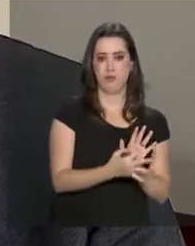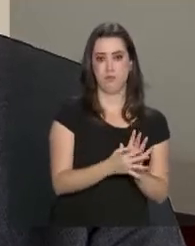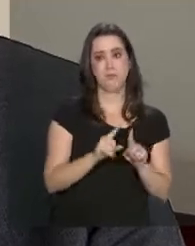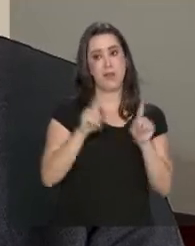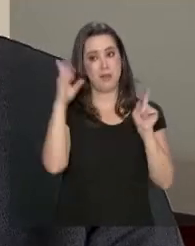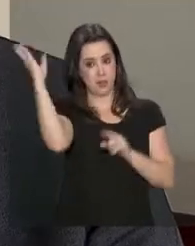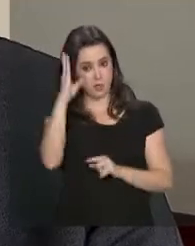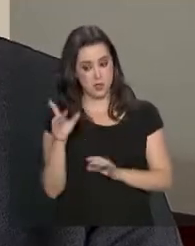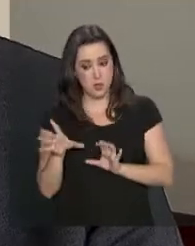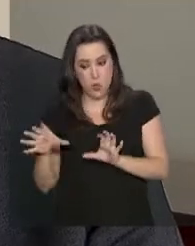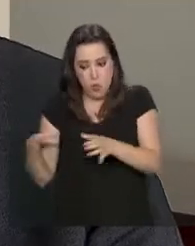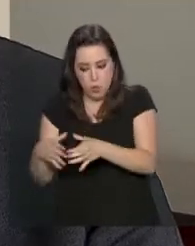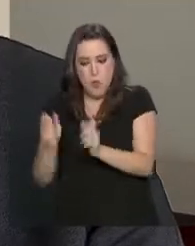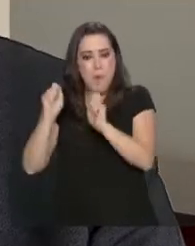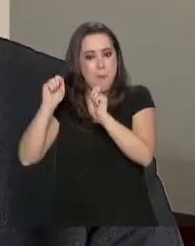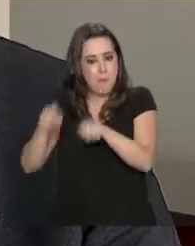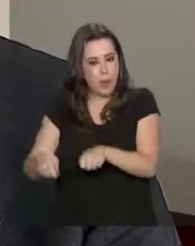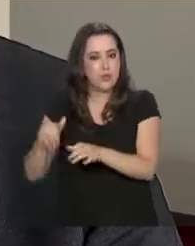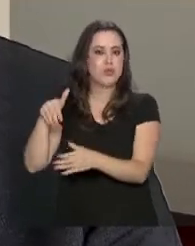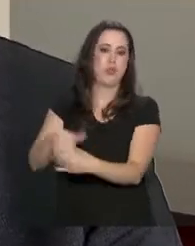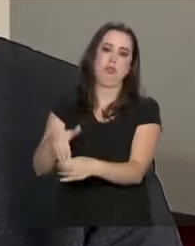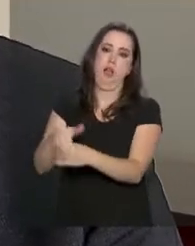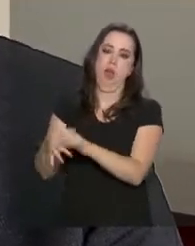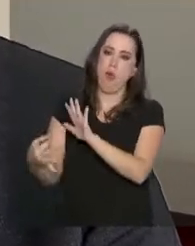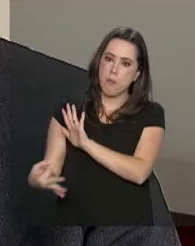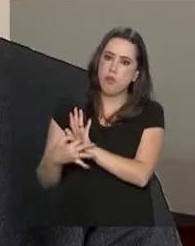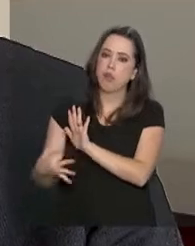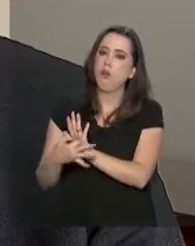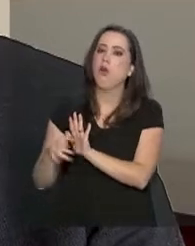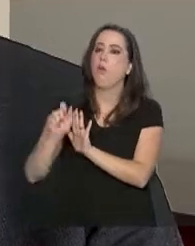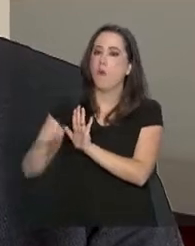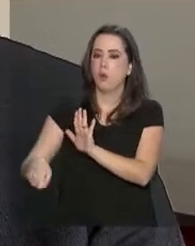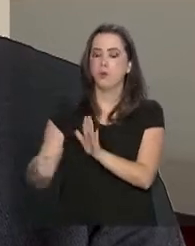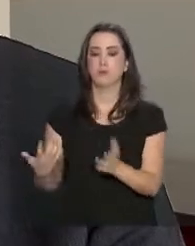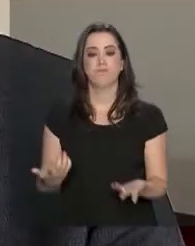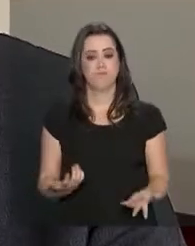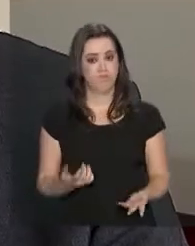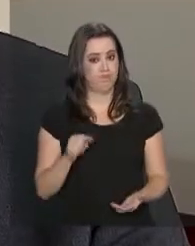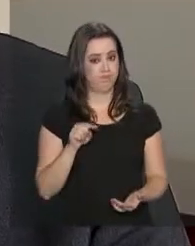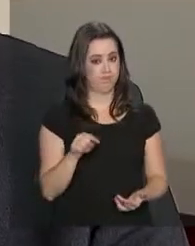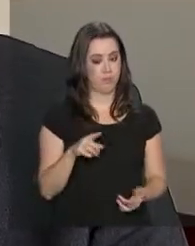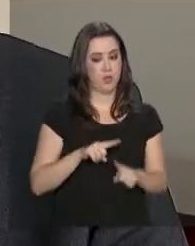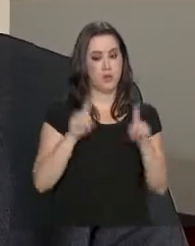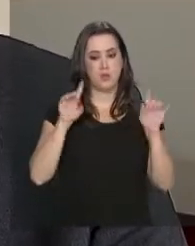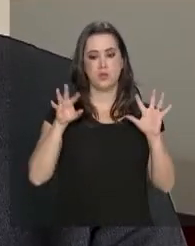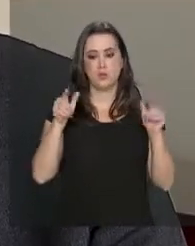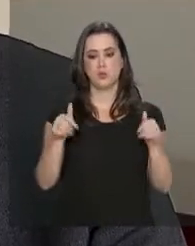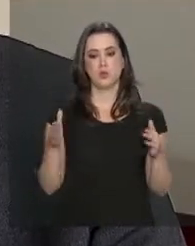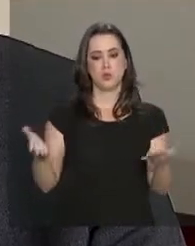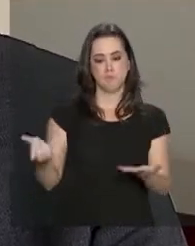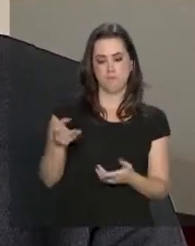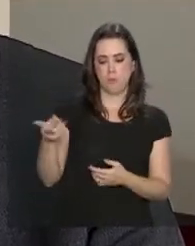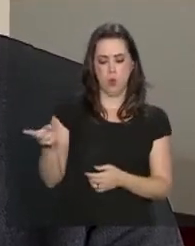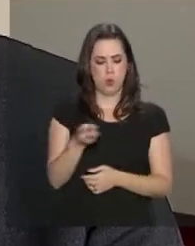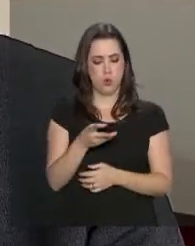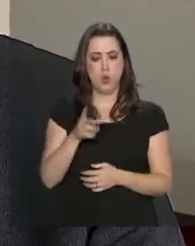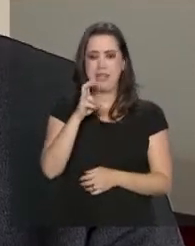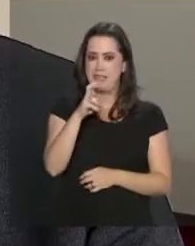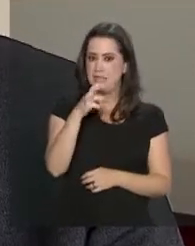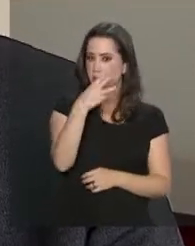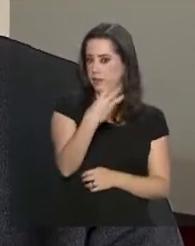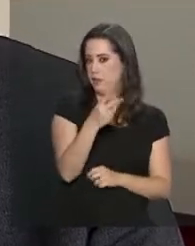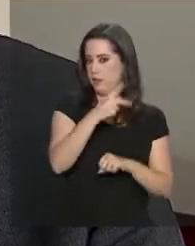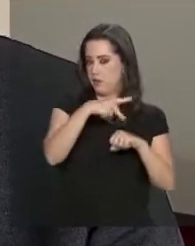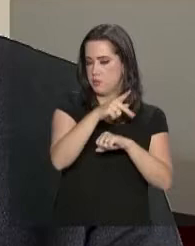consultiva, o que quer dizer que ele tem direito a voto nas reuniões das partes do tratado. Mas todas essas partes, todos os 53